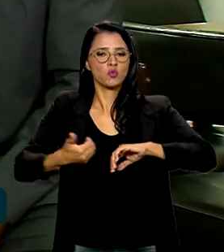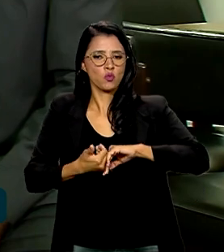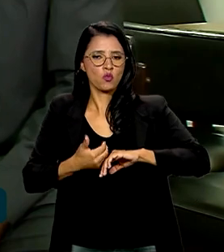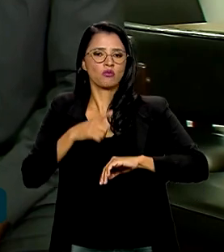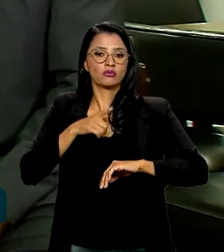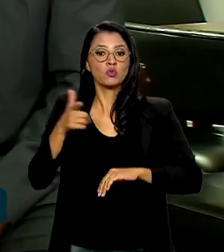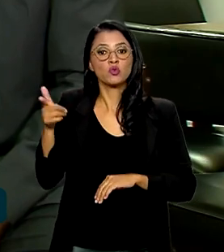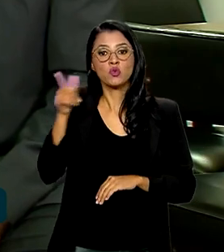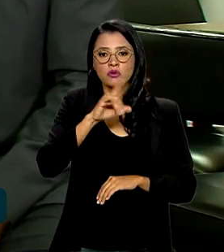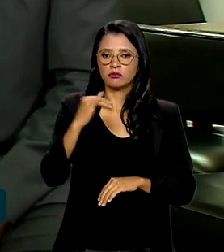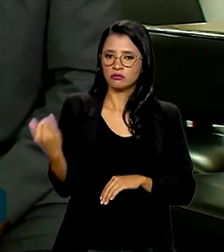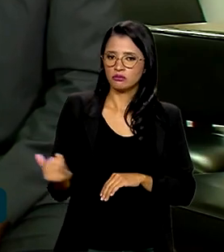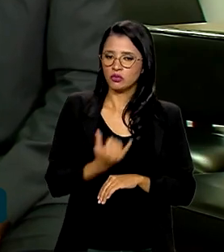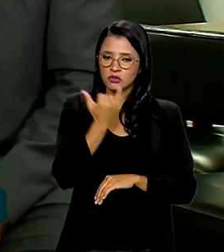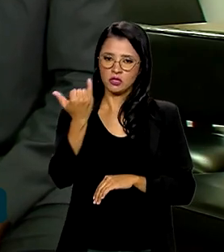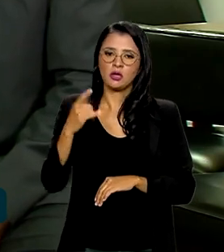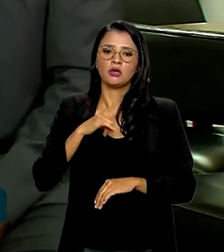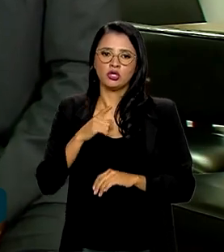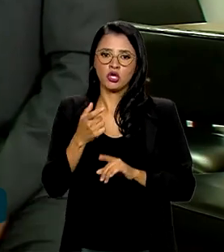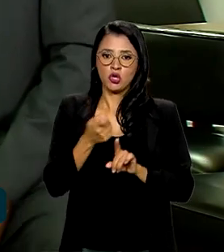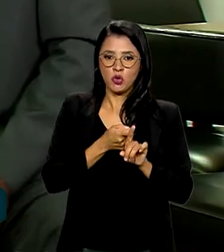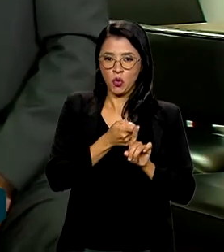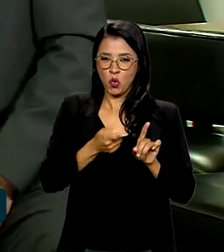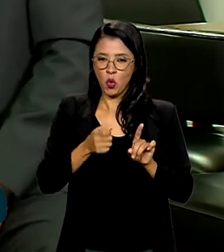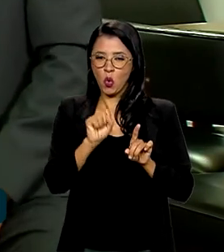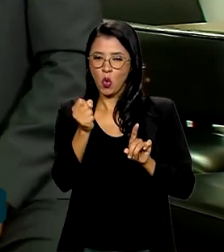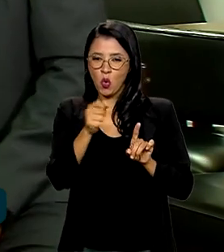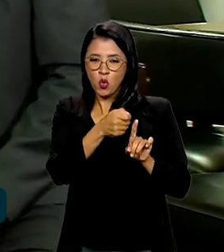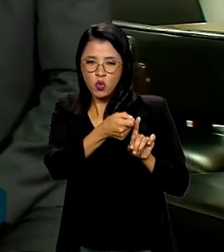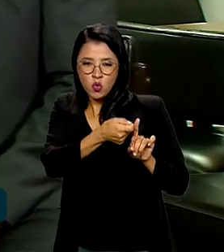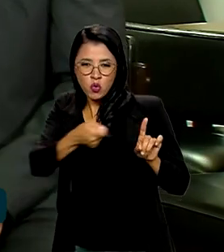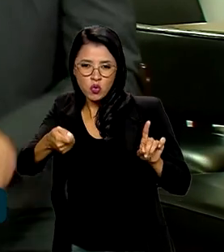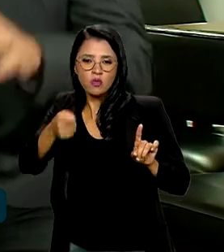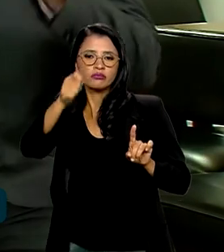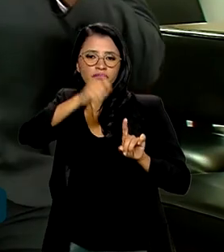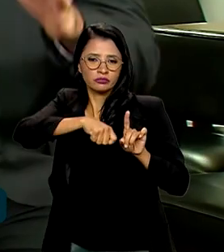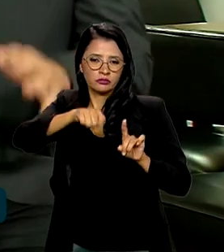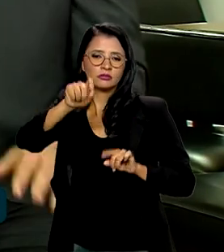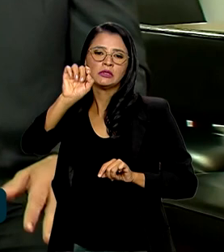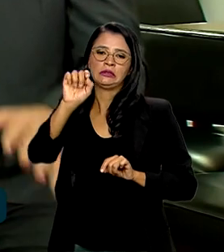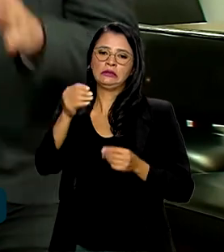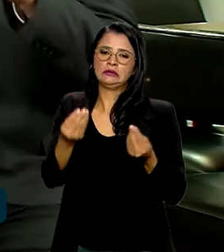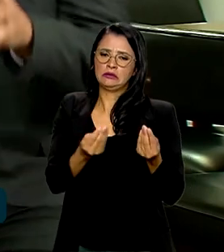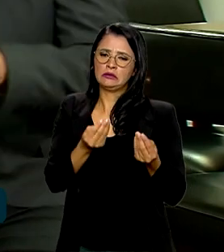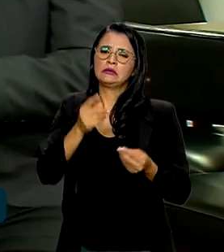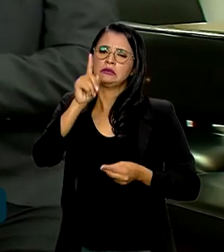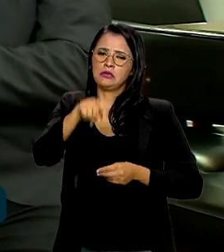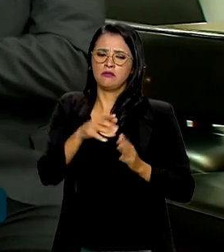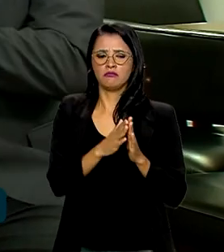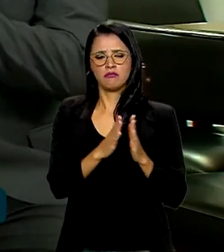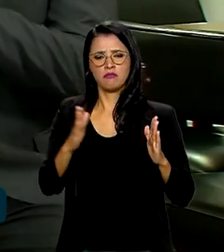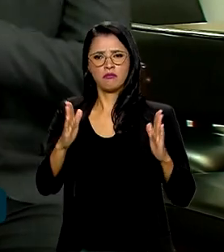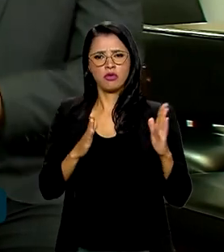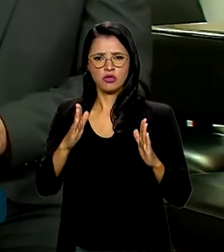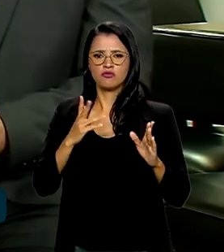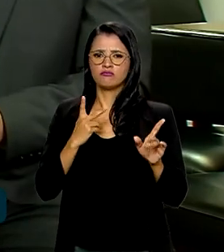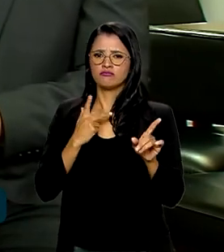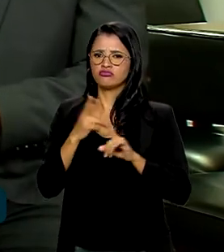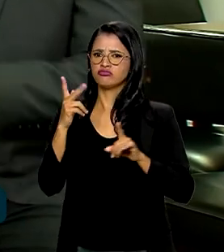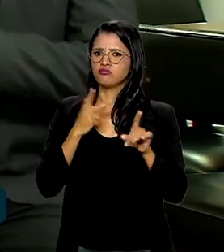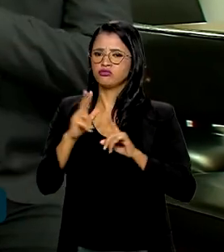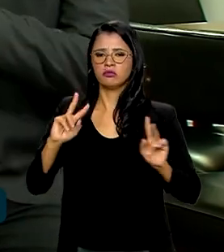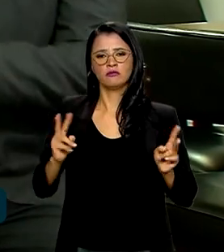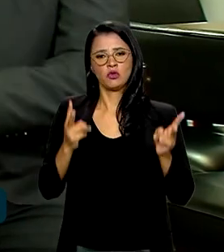conquistas importantes em oito meses, certo? Assim, viu, Pablo? Foi um período de vitórias dessa